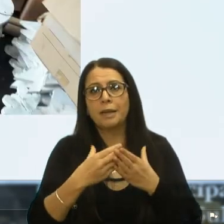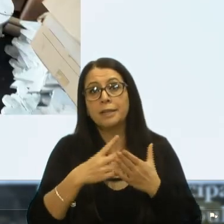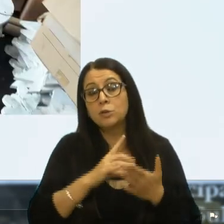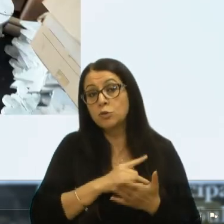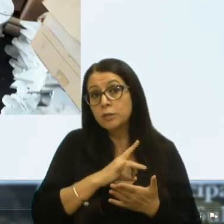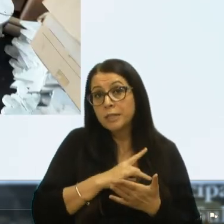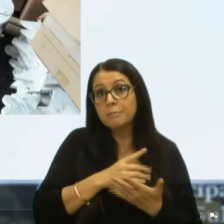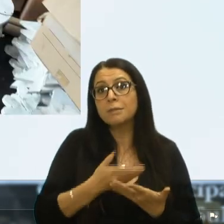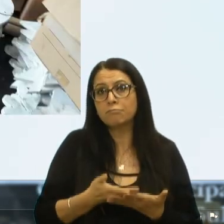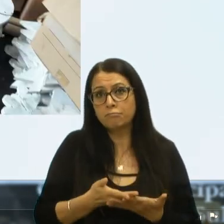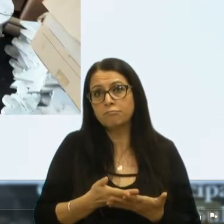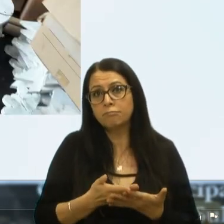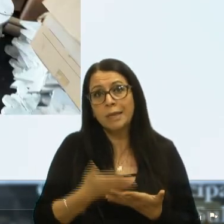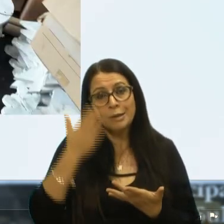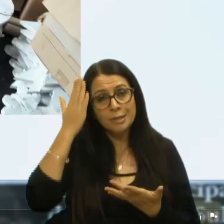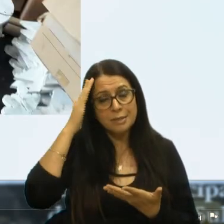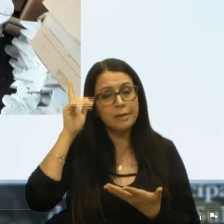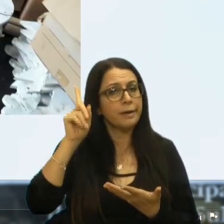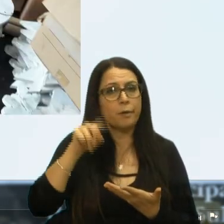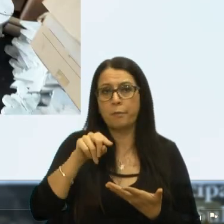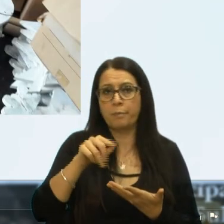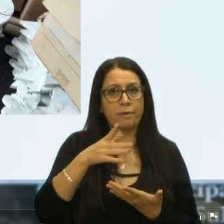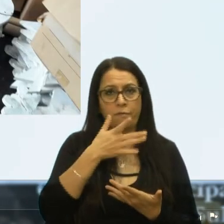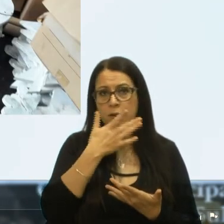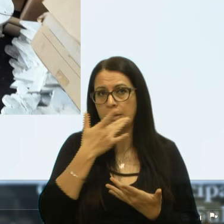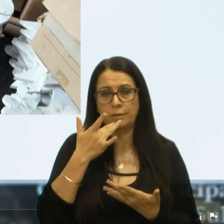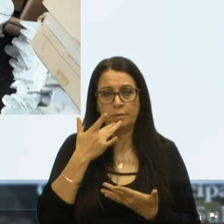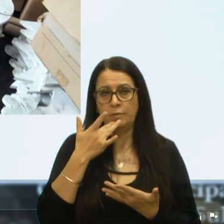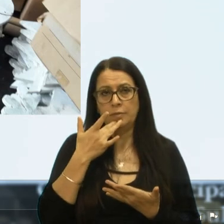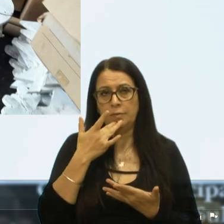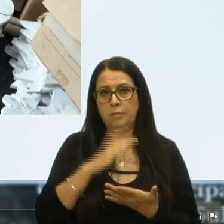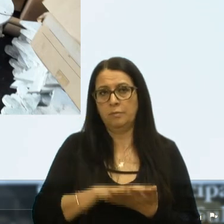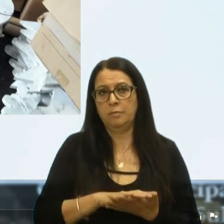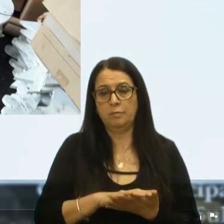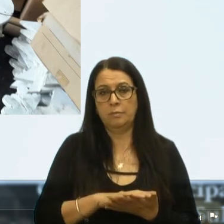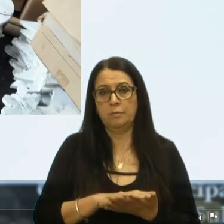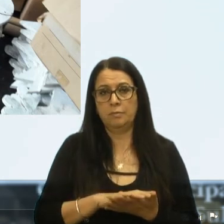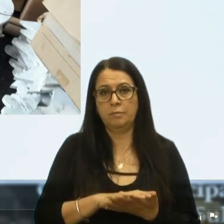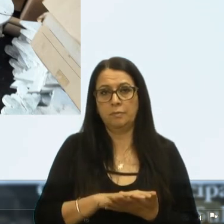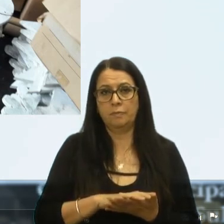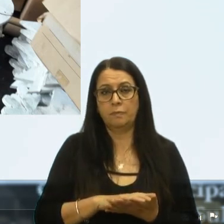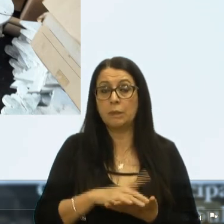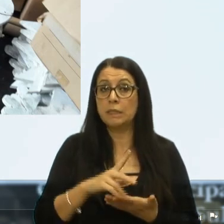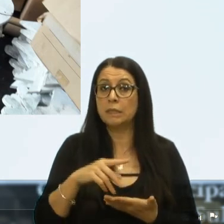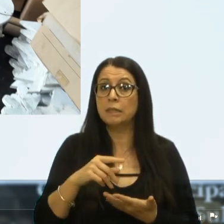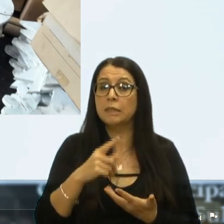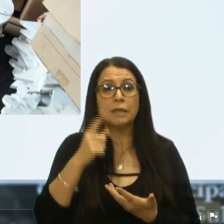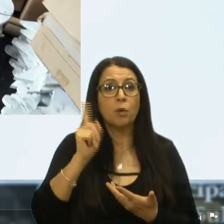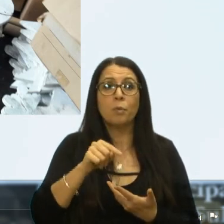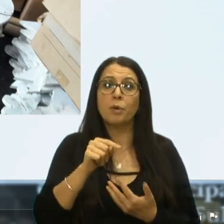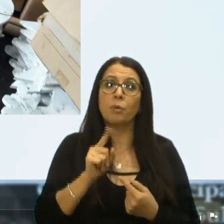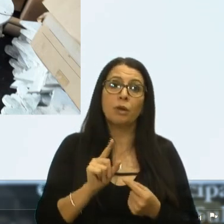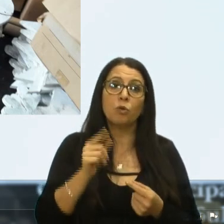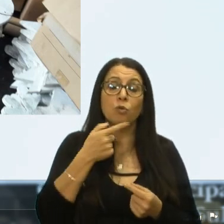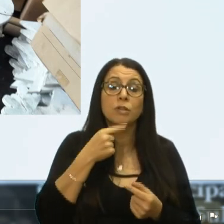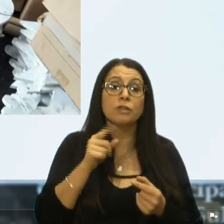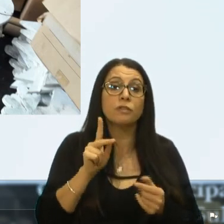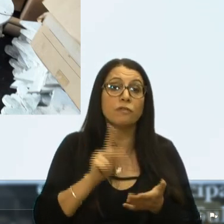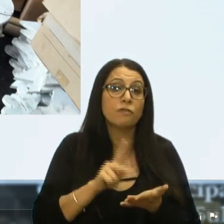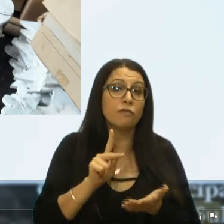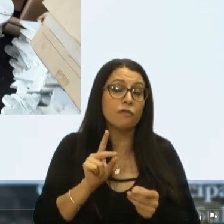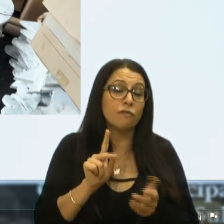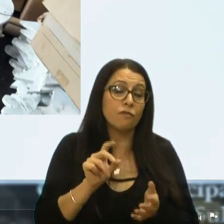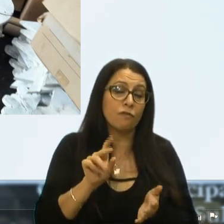muito grande. Eu sei que não é fácil fazer, está longe daquilo que a gente gostaria de fazer, mas faça o mínimo,